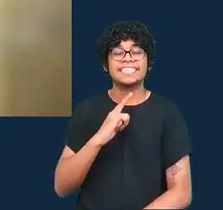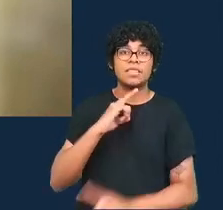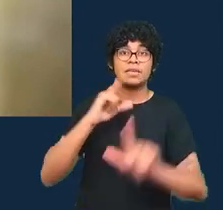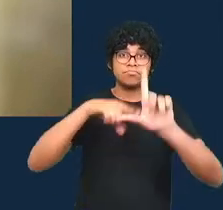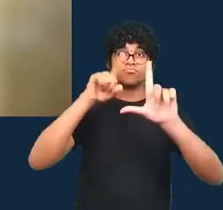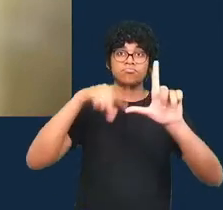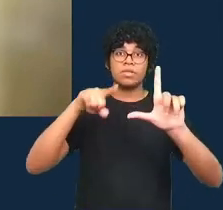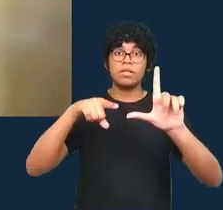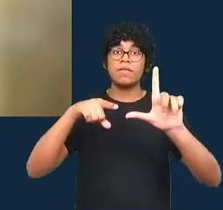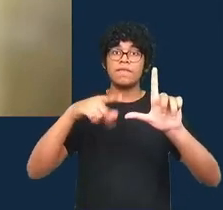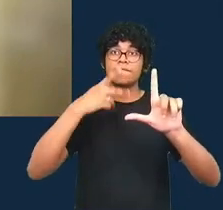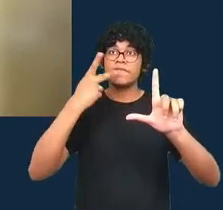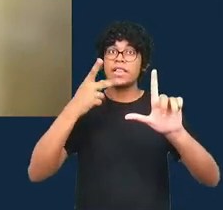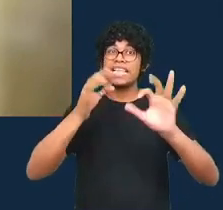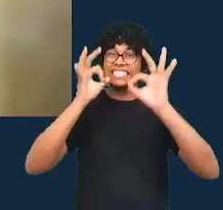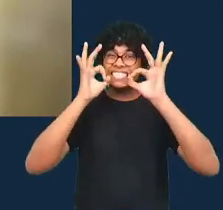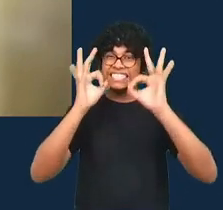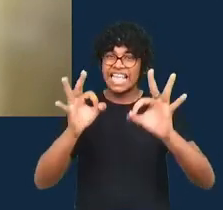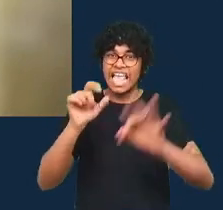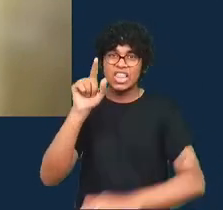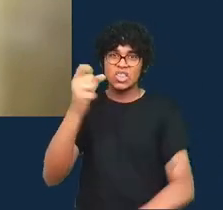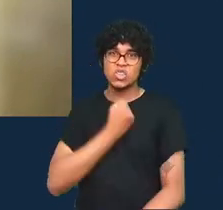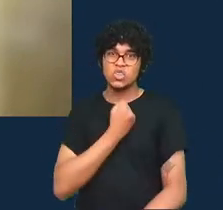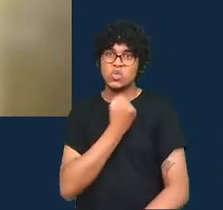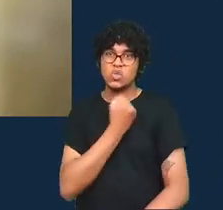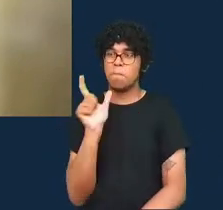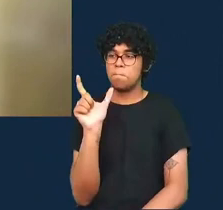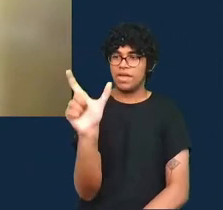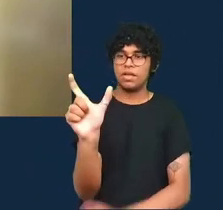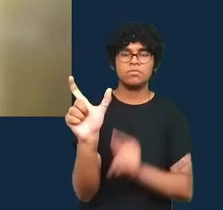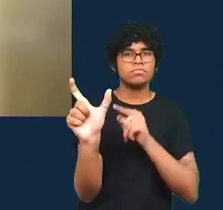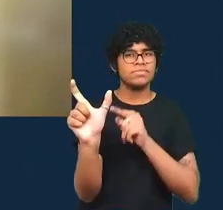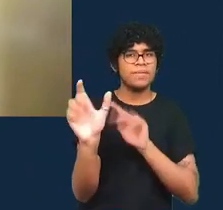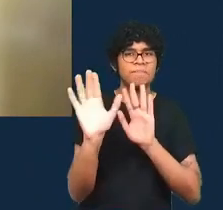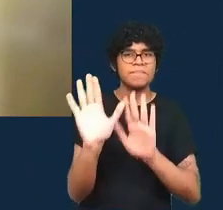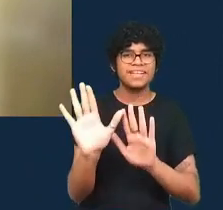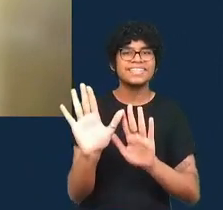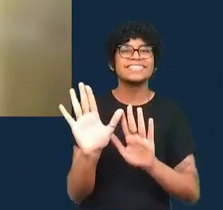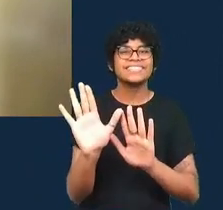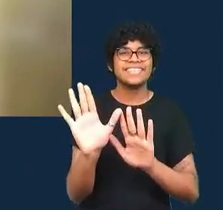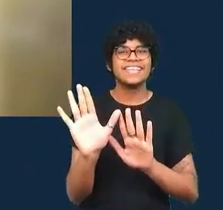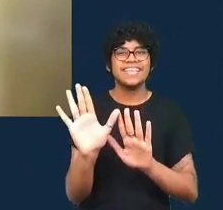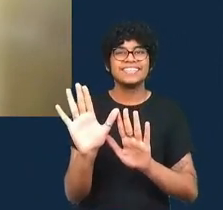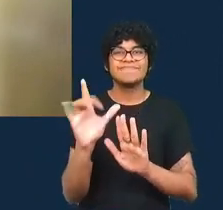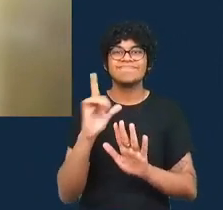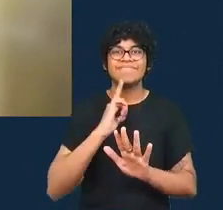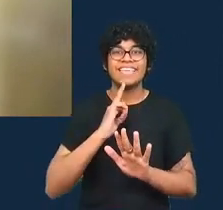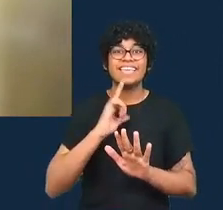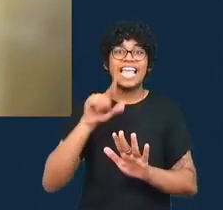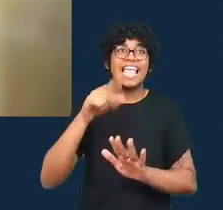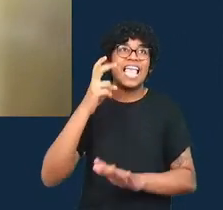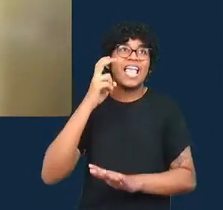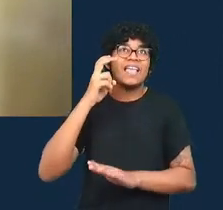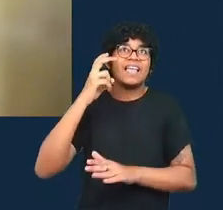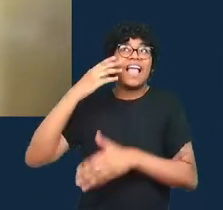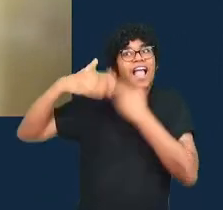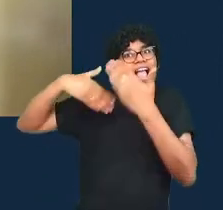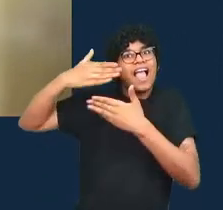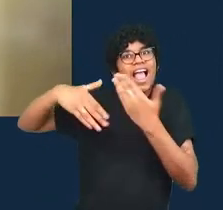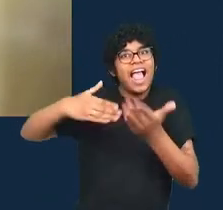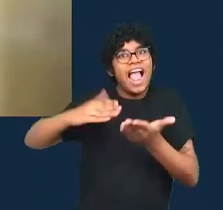certeza com relação a números que já existe há muito tempo e que existe para construir a